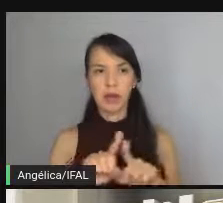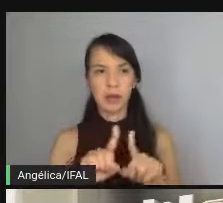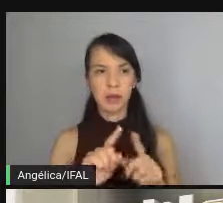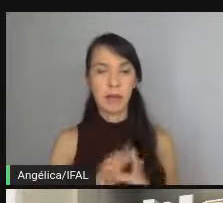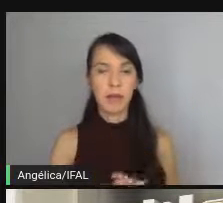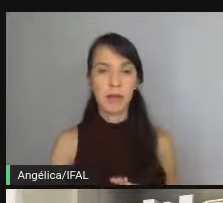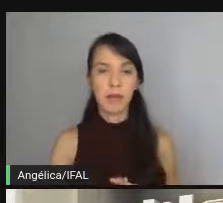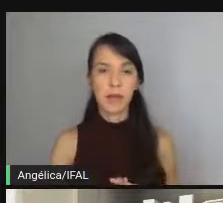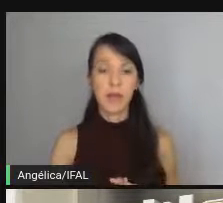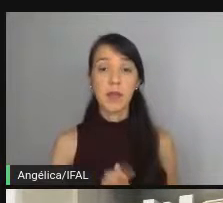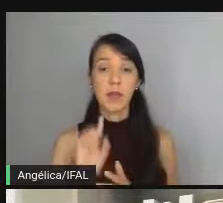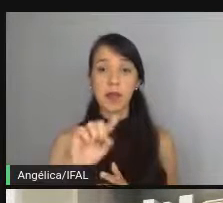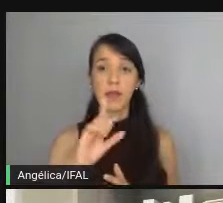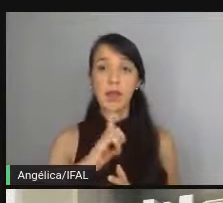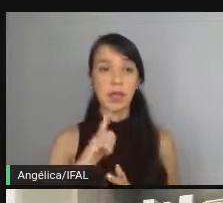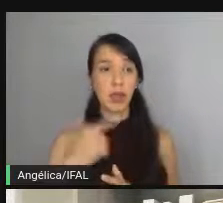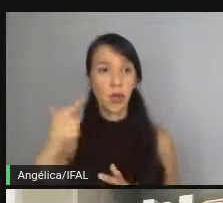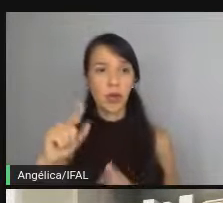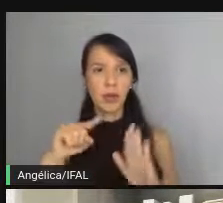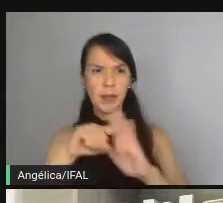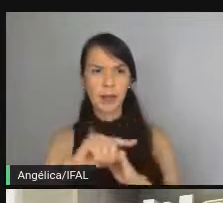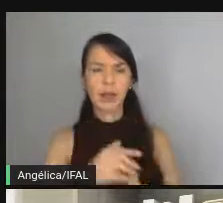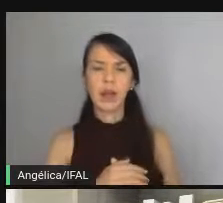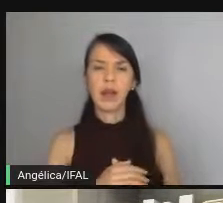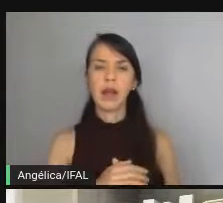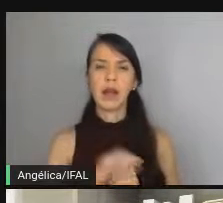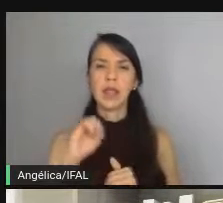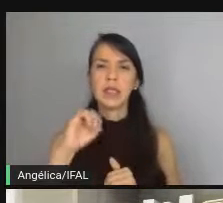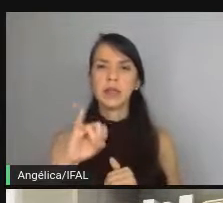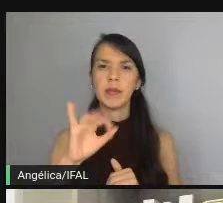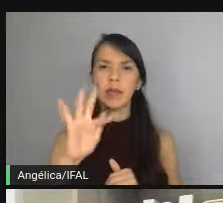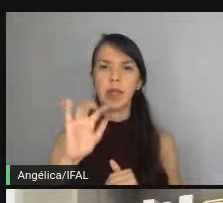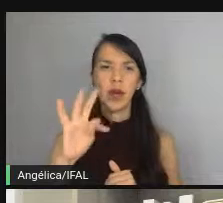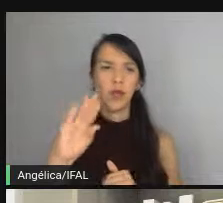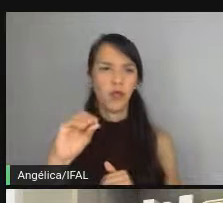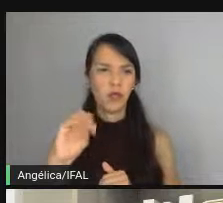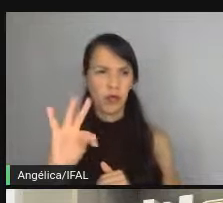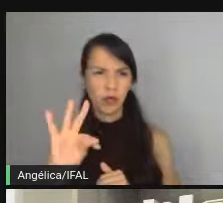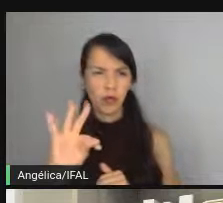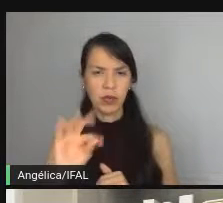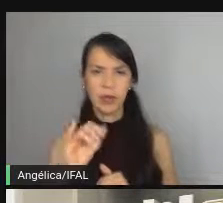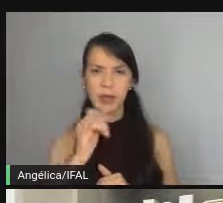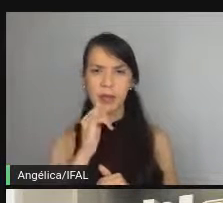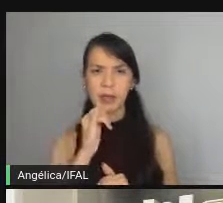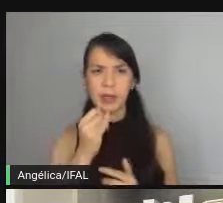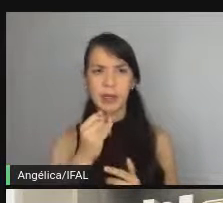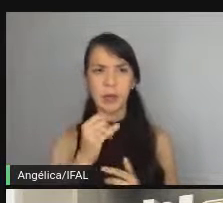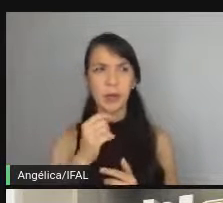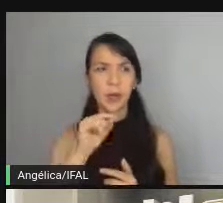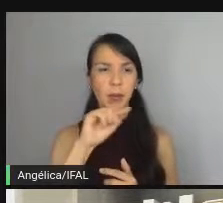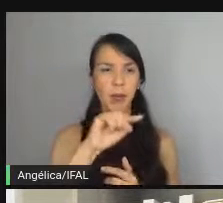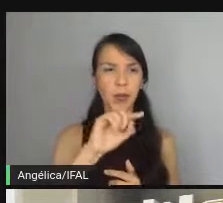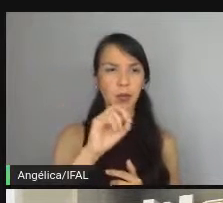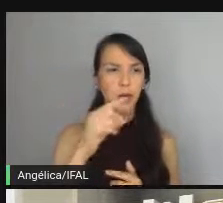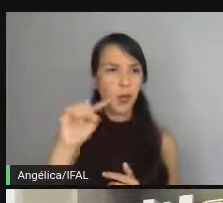Então, aqui já me traz outro questionamento. E se eu passar um float, ponto ou vírgula?